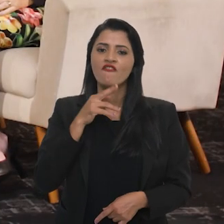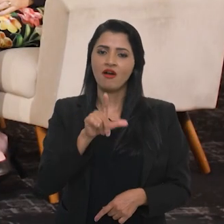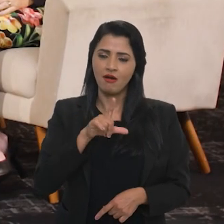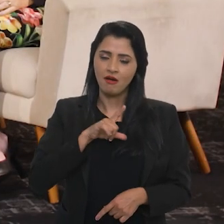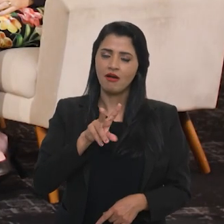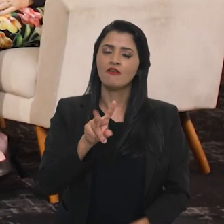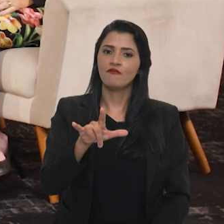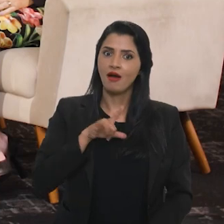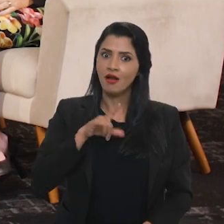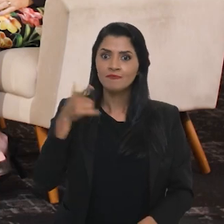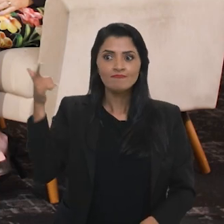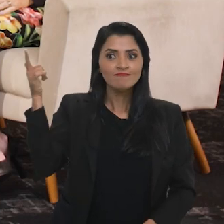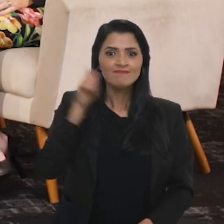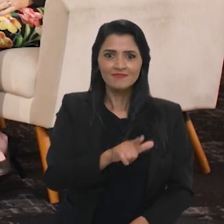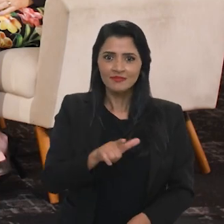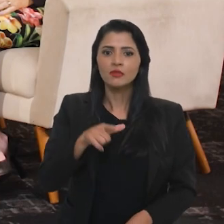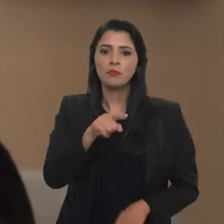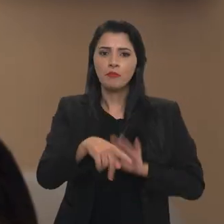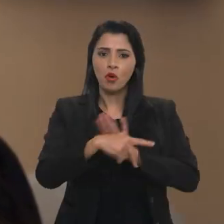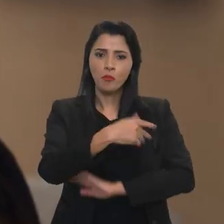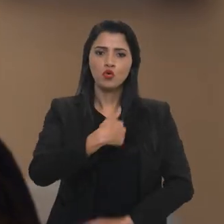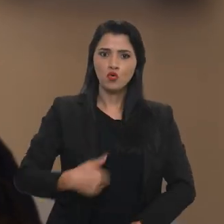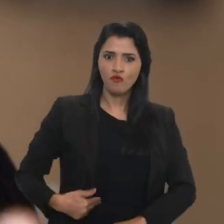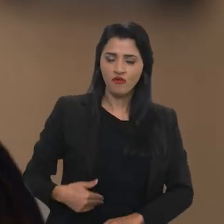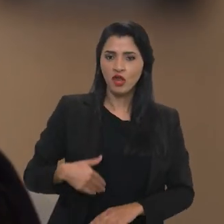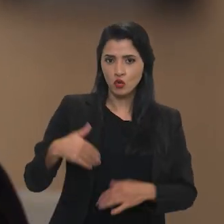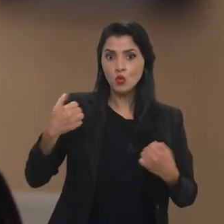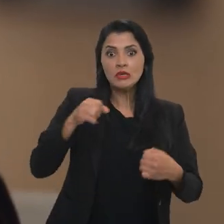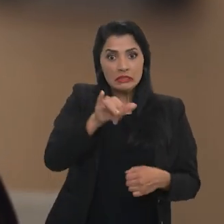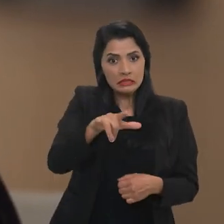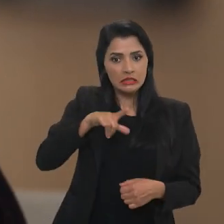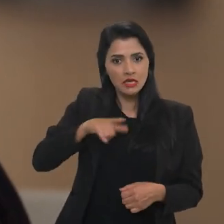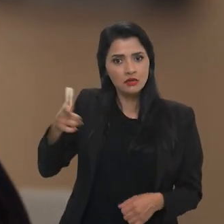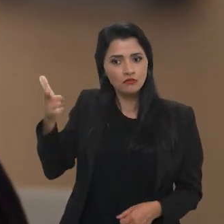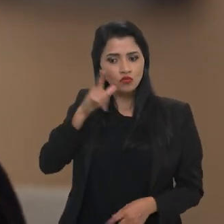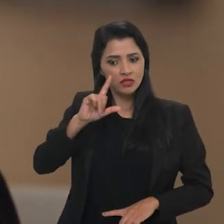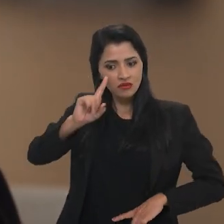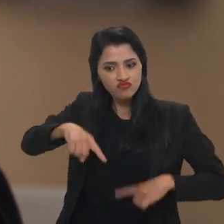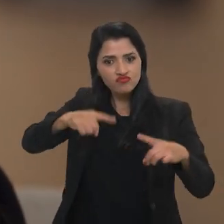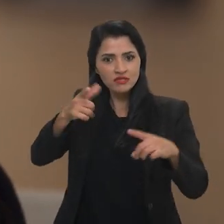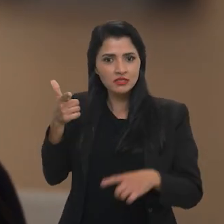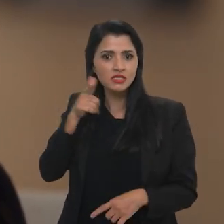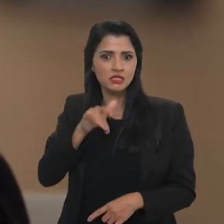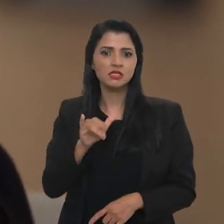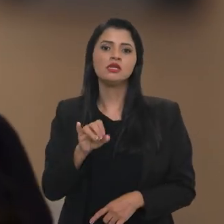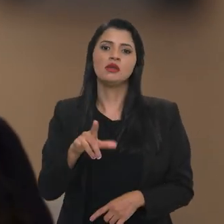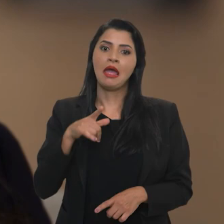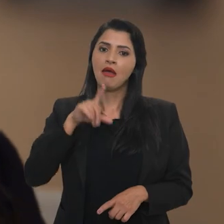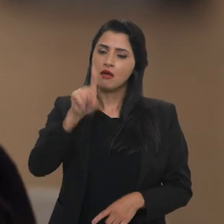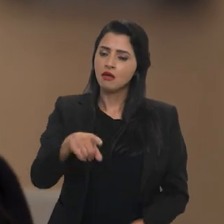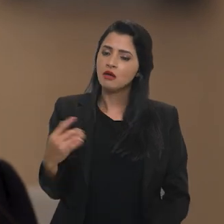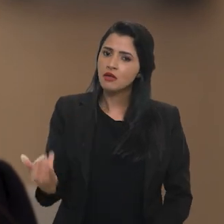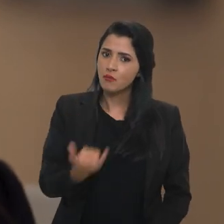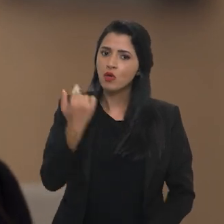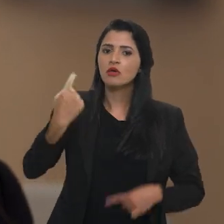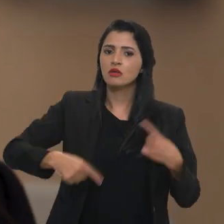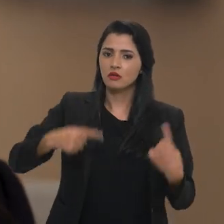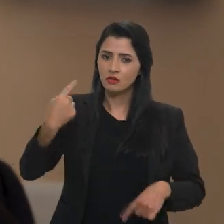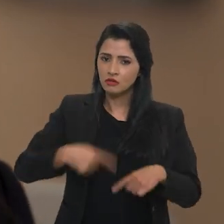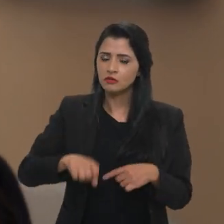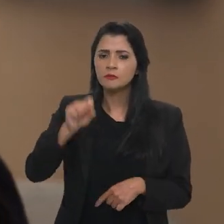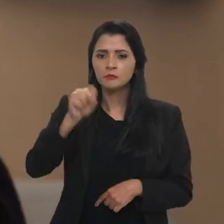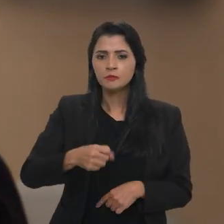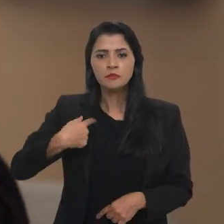ser uma das principais conquistas do governo se a gente avançar nessa questão, por isso que é muito importante esse